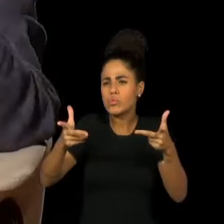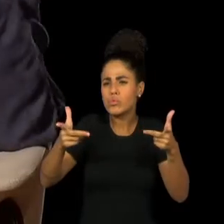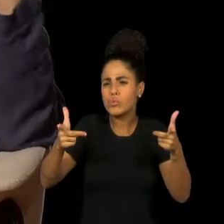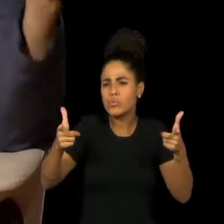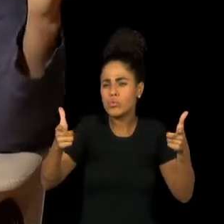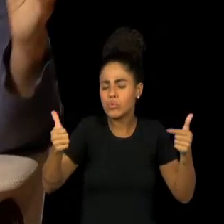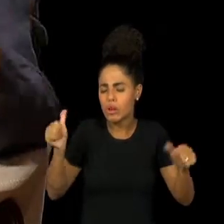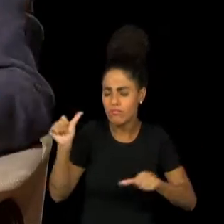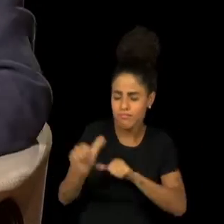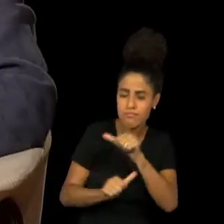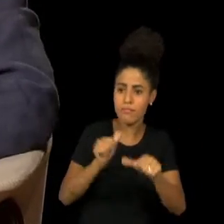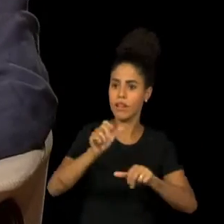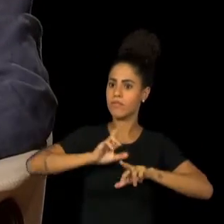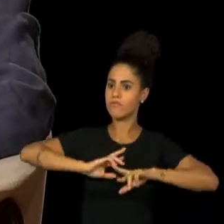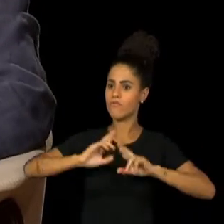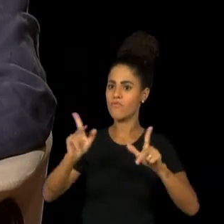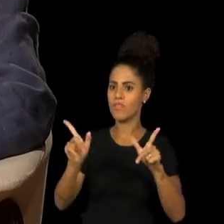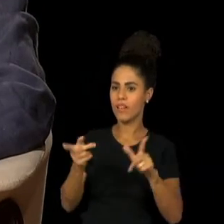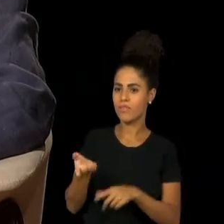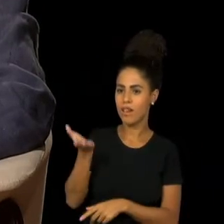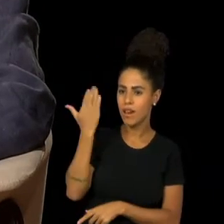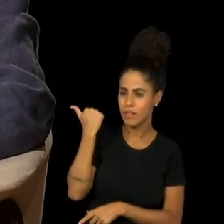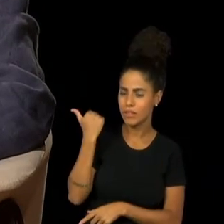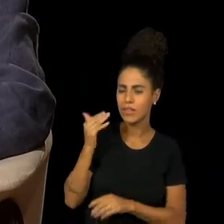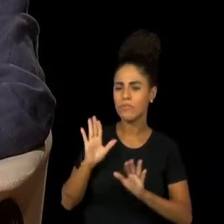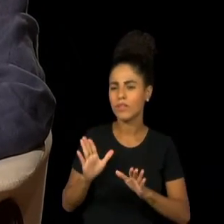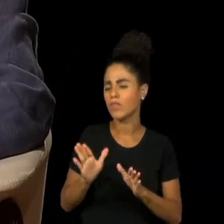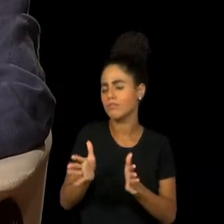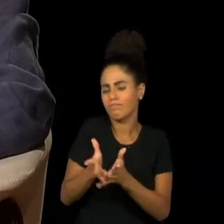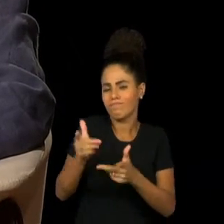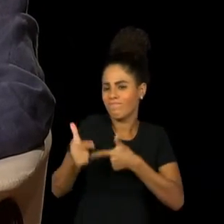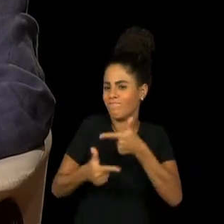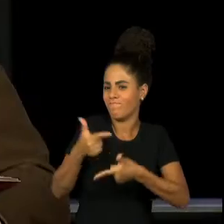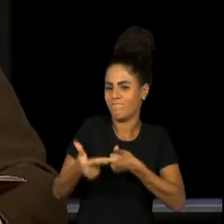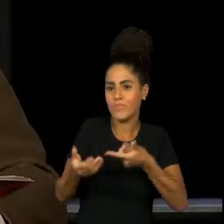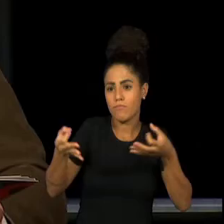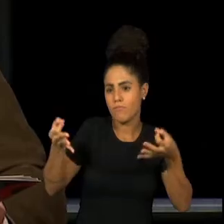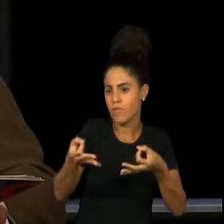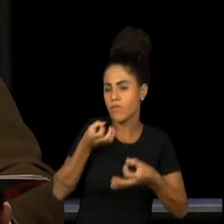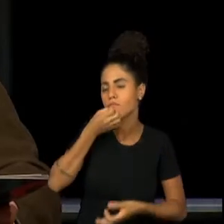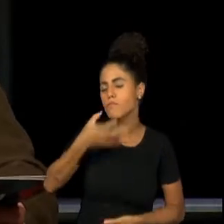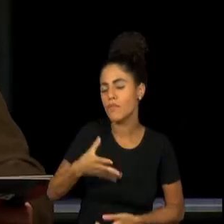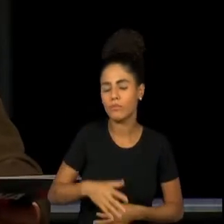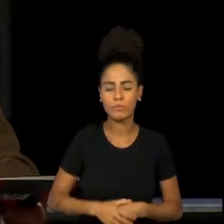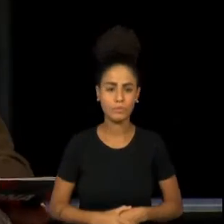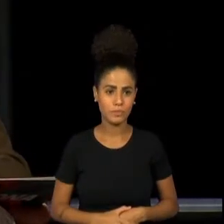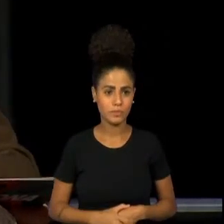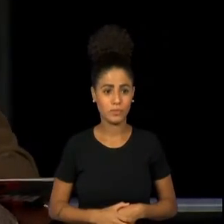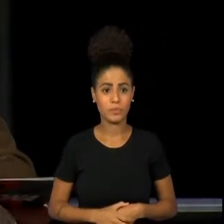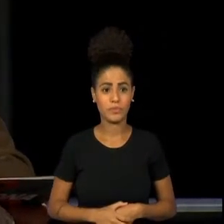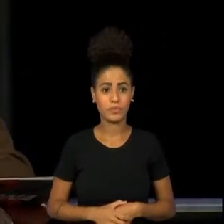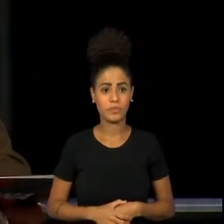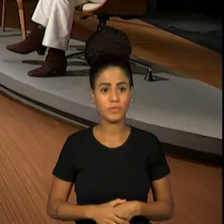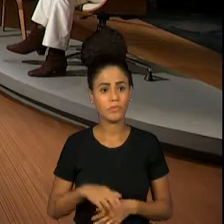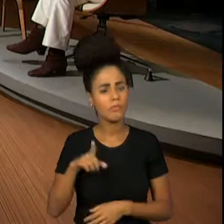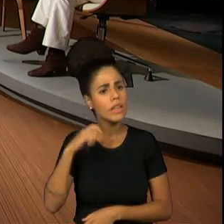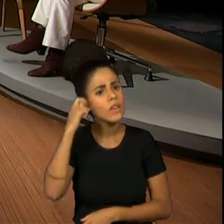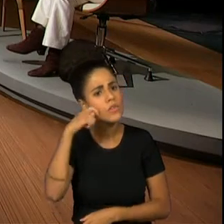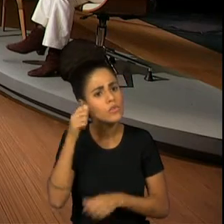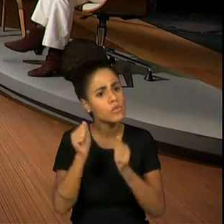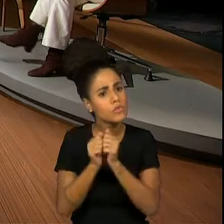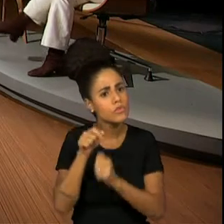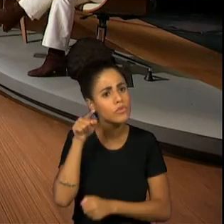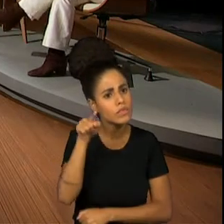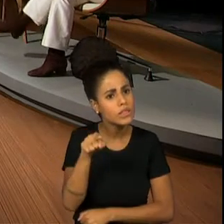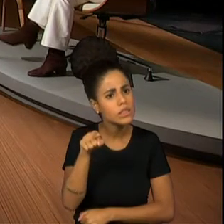uma outra forma, totalmente diferente do que era. Mas foi um trabalho também intenso. Lígia, um ator que também esteve com você em algumas